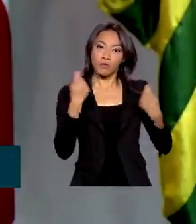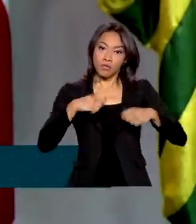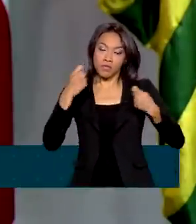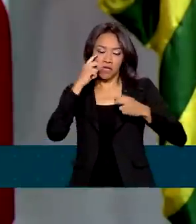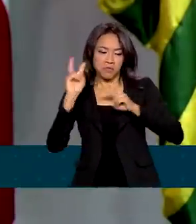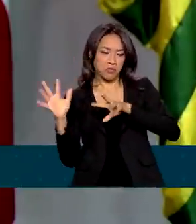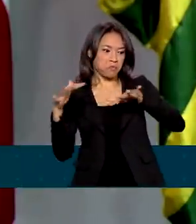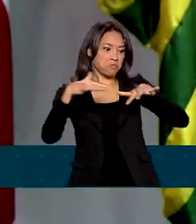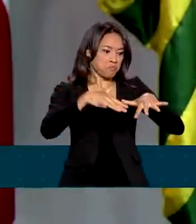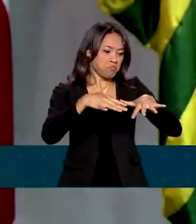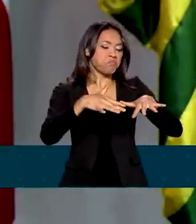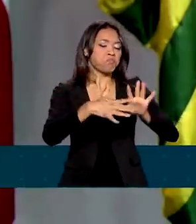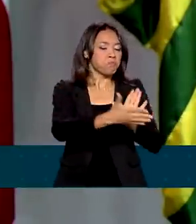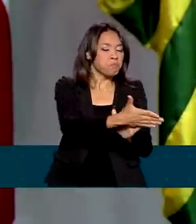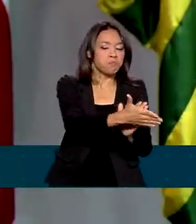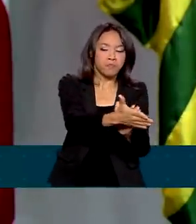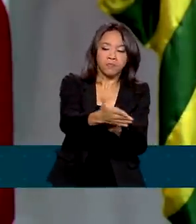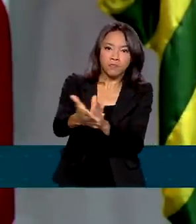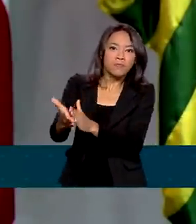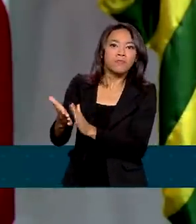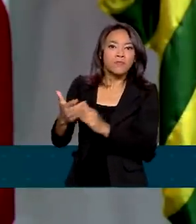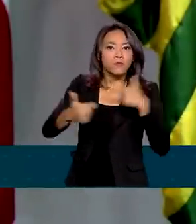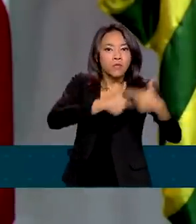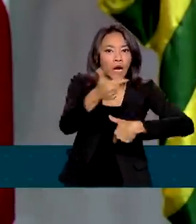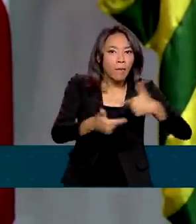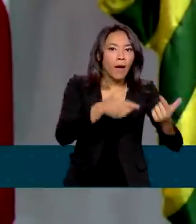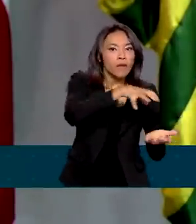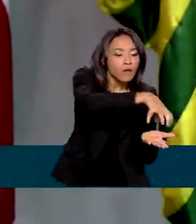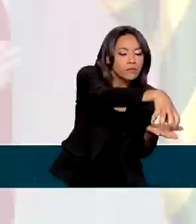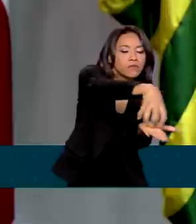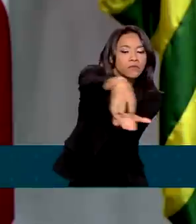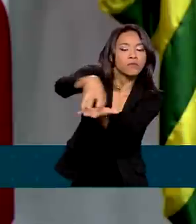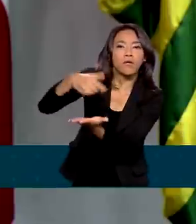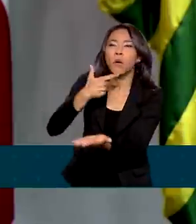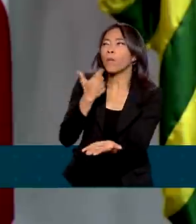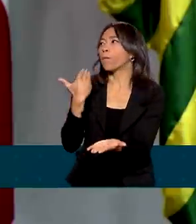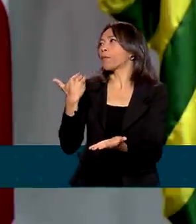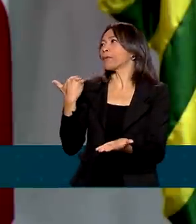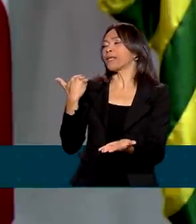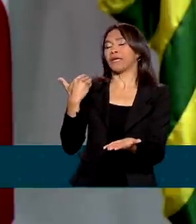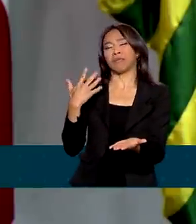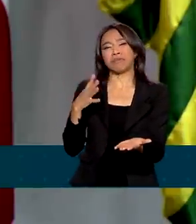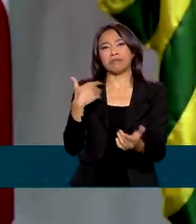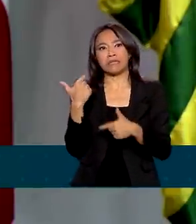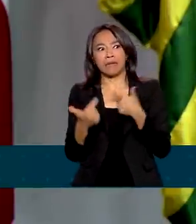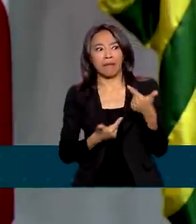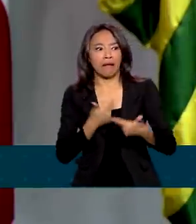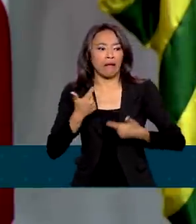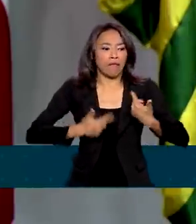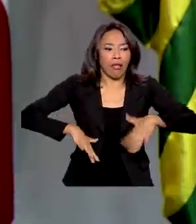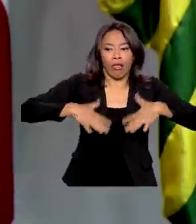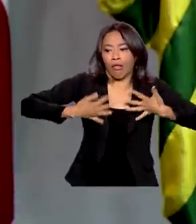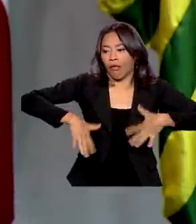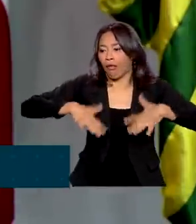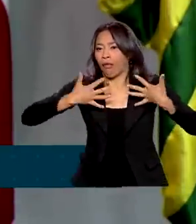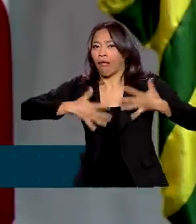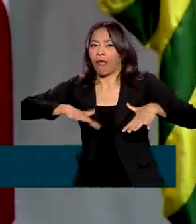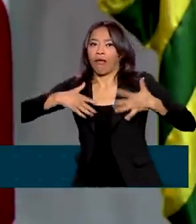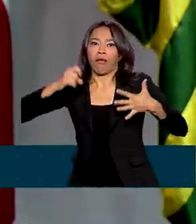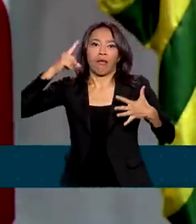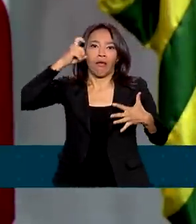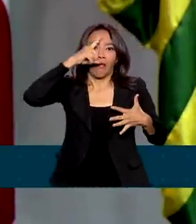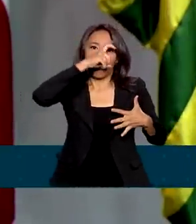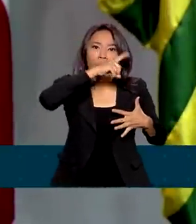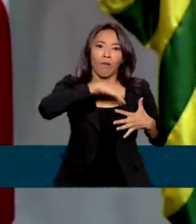cada vez mais projetar o trabalho das comunidades terapêuticas, que até pouco tempo precisava trabalhar na surdina, quase com